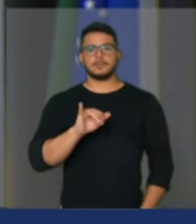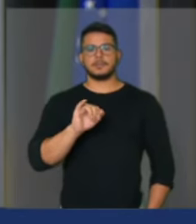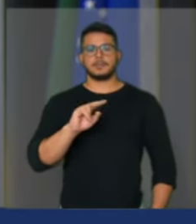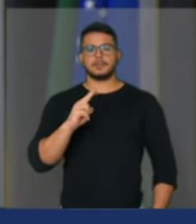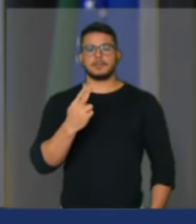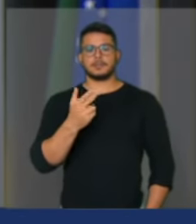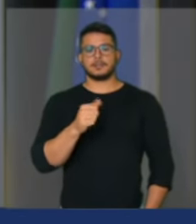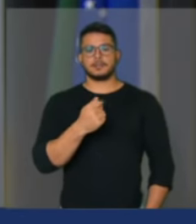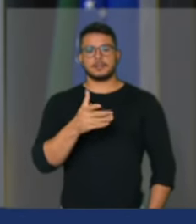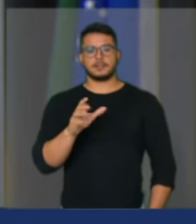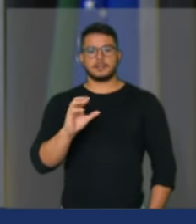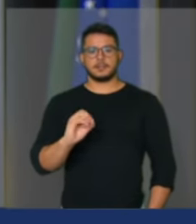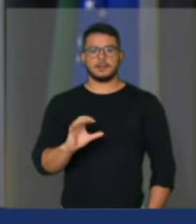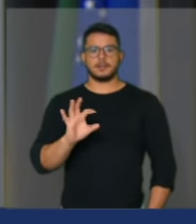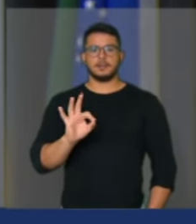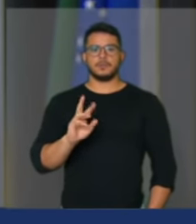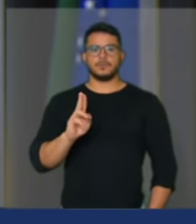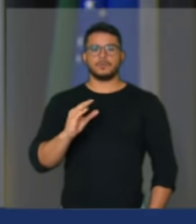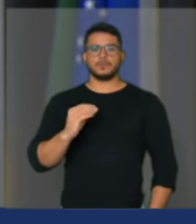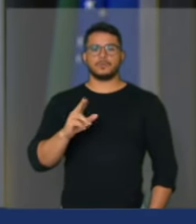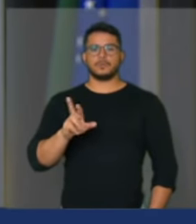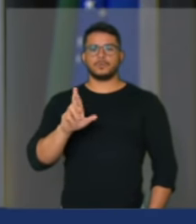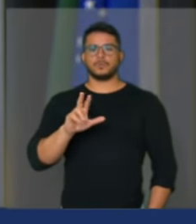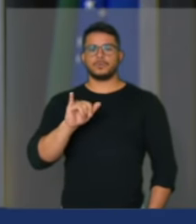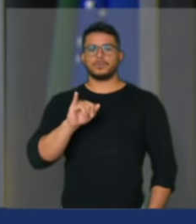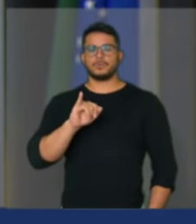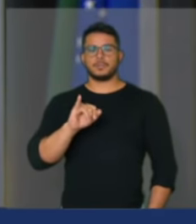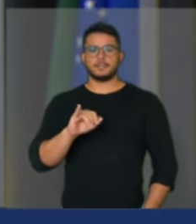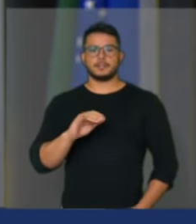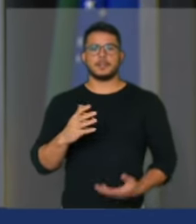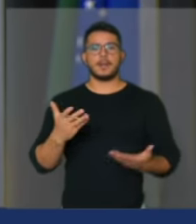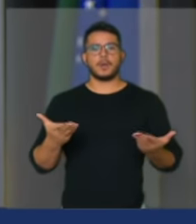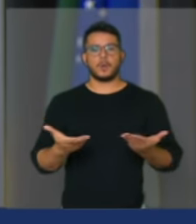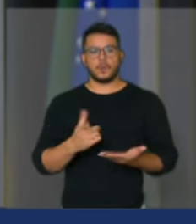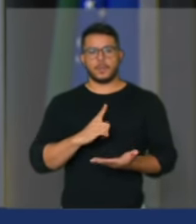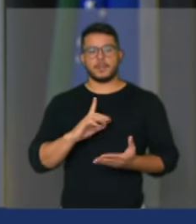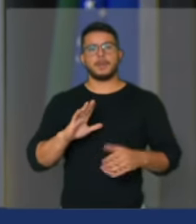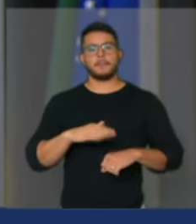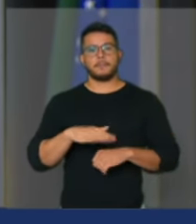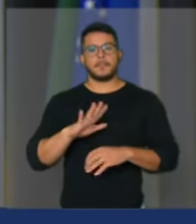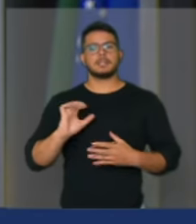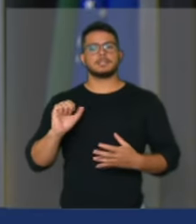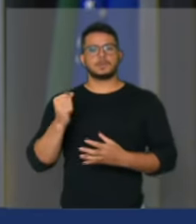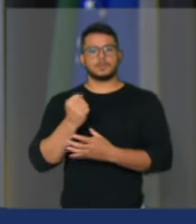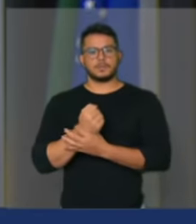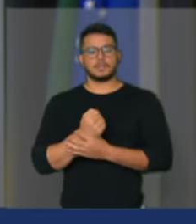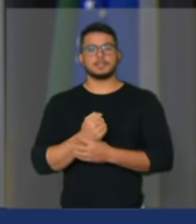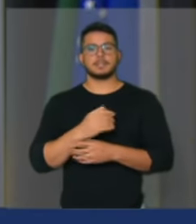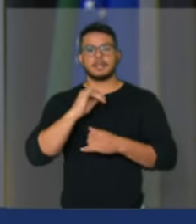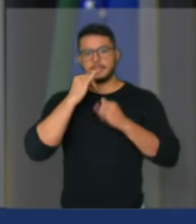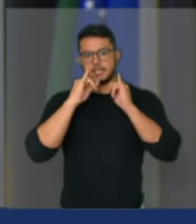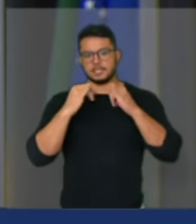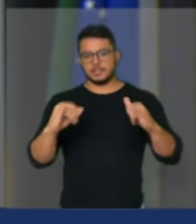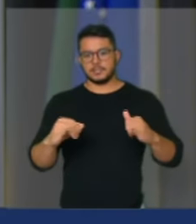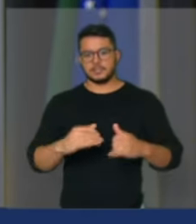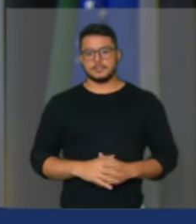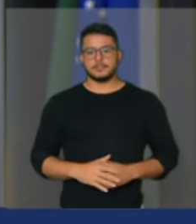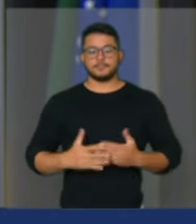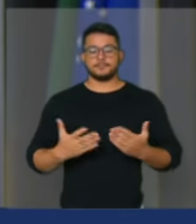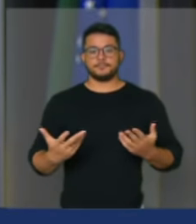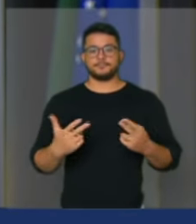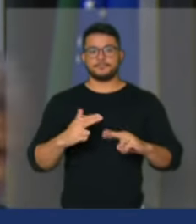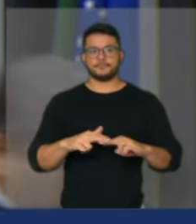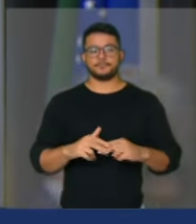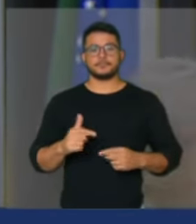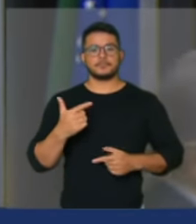levou também segurança energética para a população do estado interligando o estado ao sistema nacional graças ao nosso trabalho na câmara